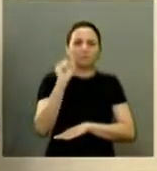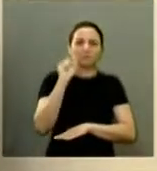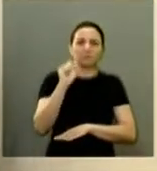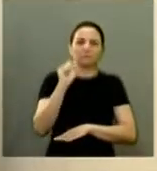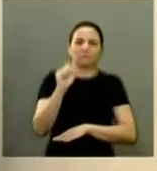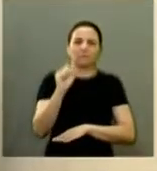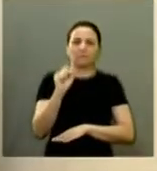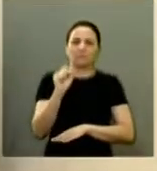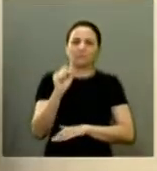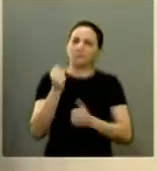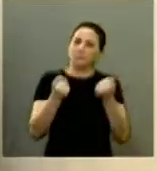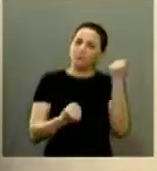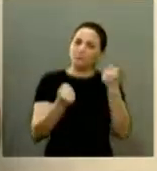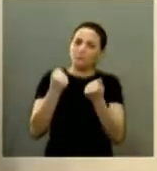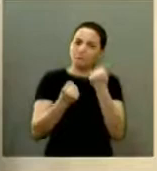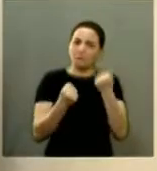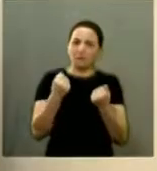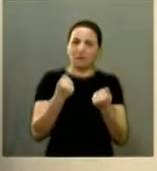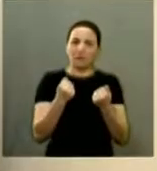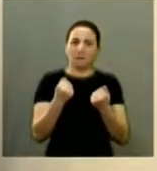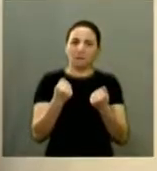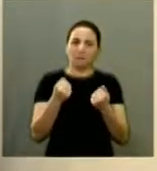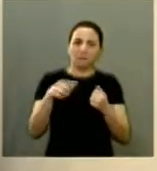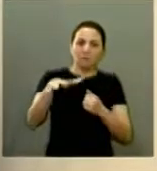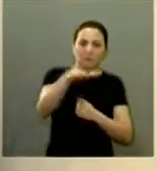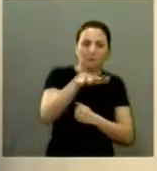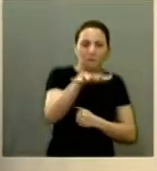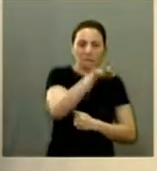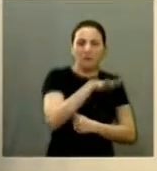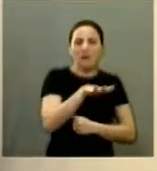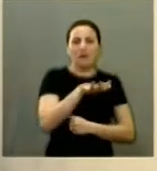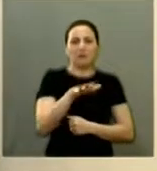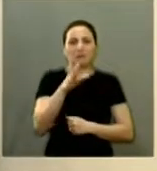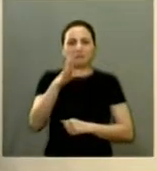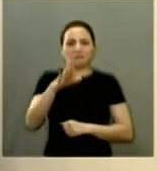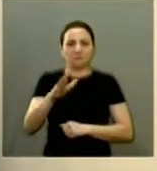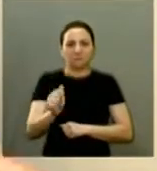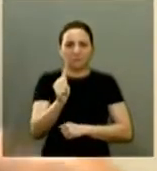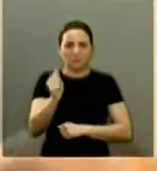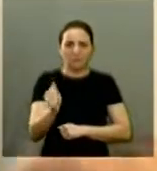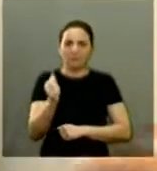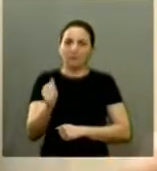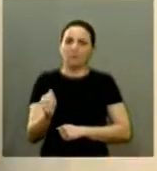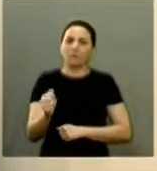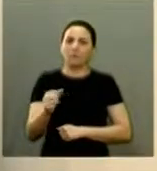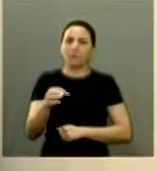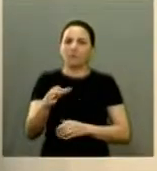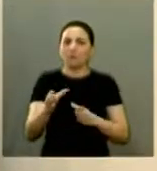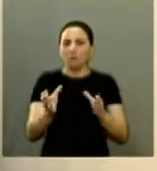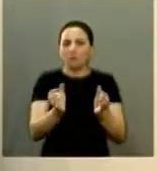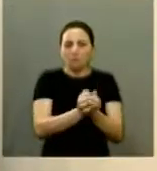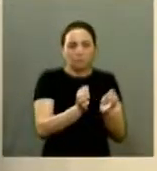pega o seu carro e vê em todas as regiões da cidade a atuação da equipe de trânsito